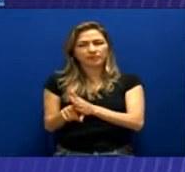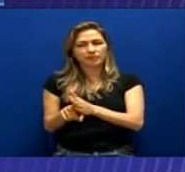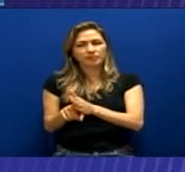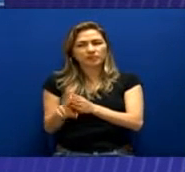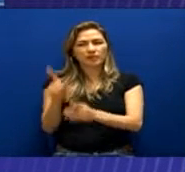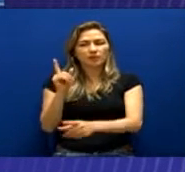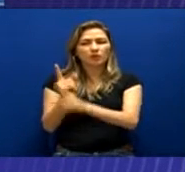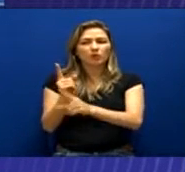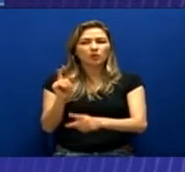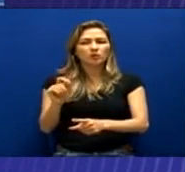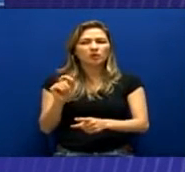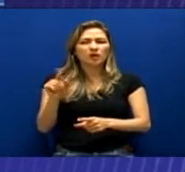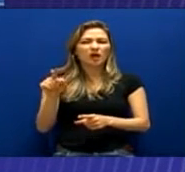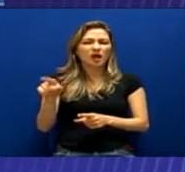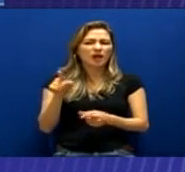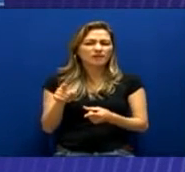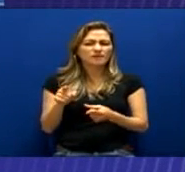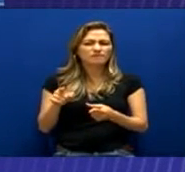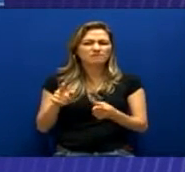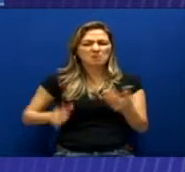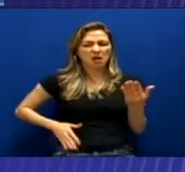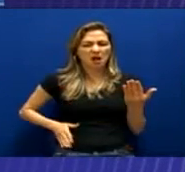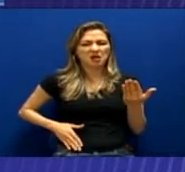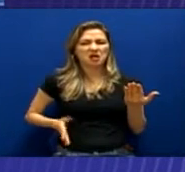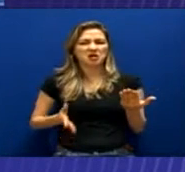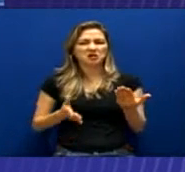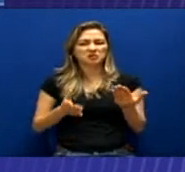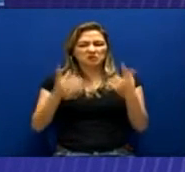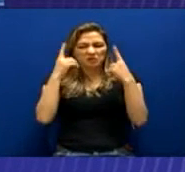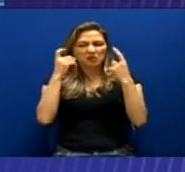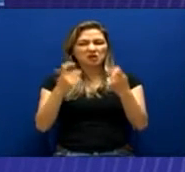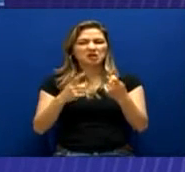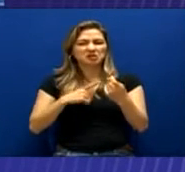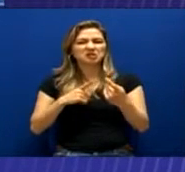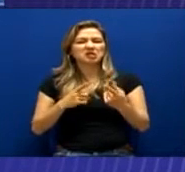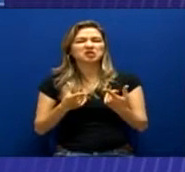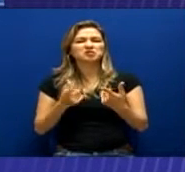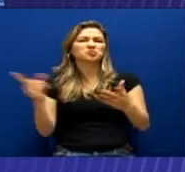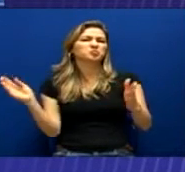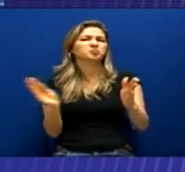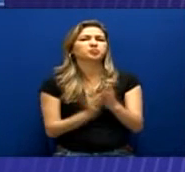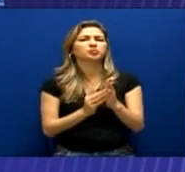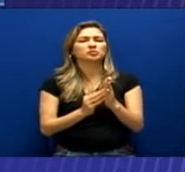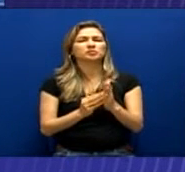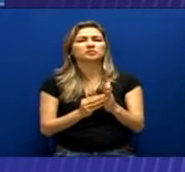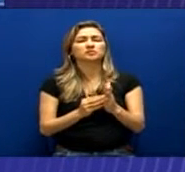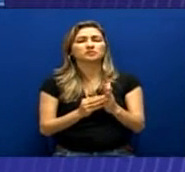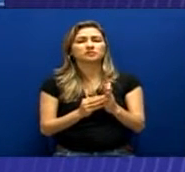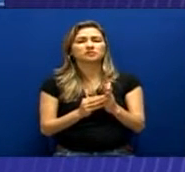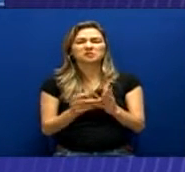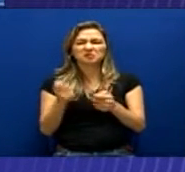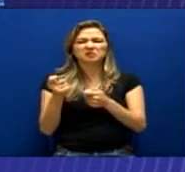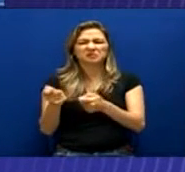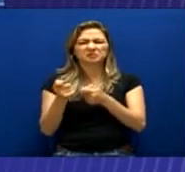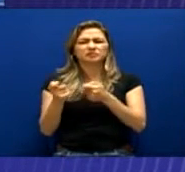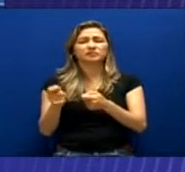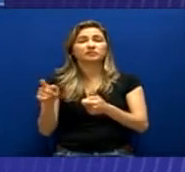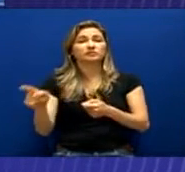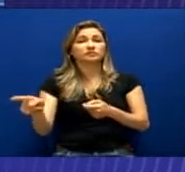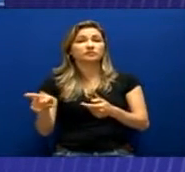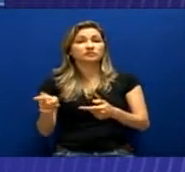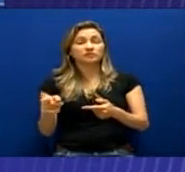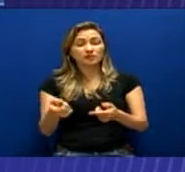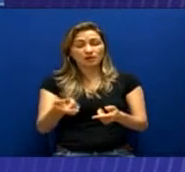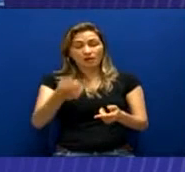com um perfil marginal. Acredito que temos elementos suficientes para alegarmos torturas dentro da concepção de